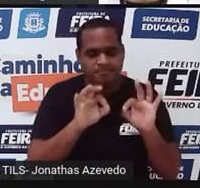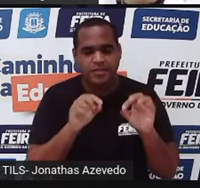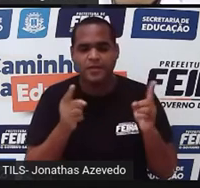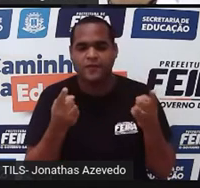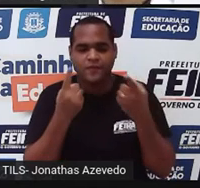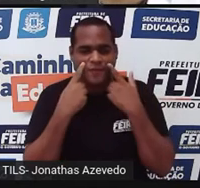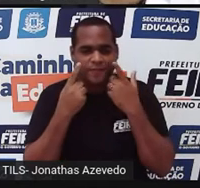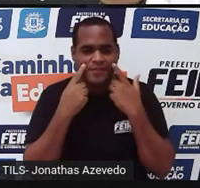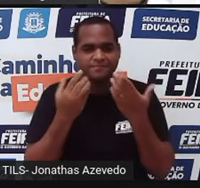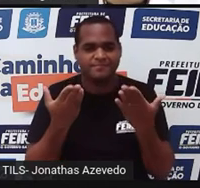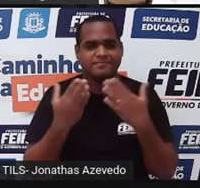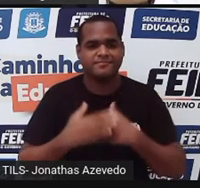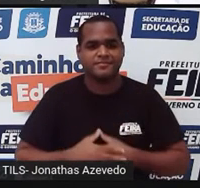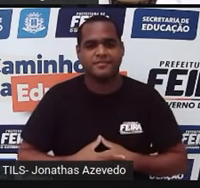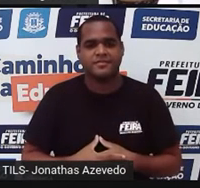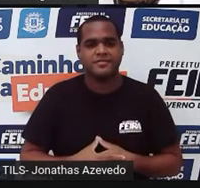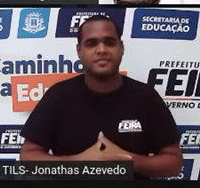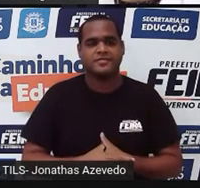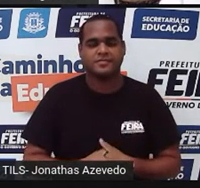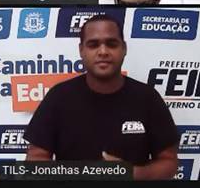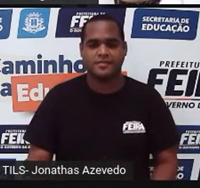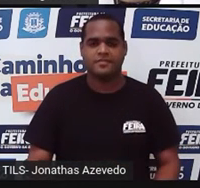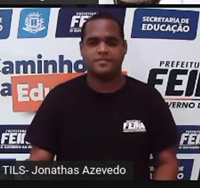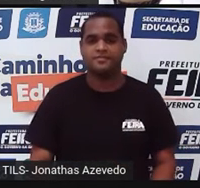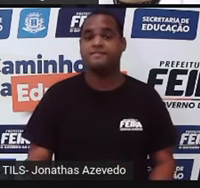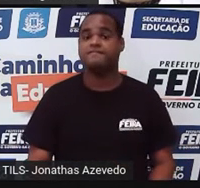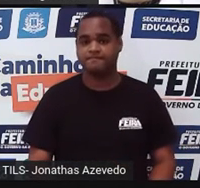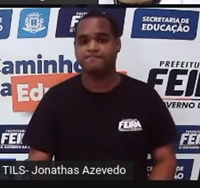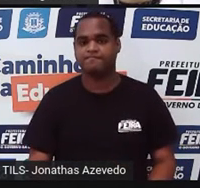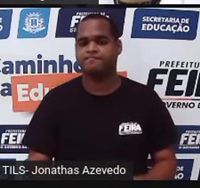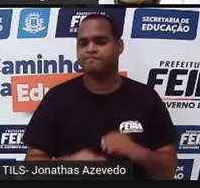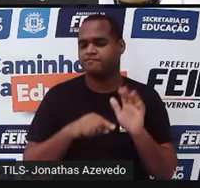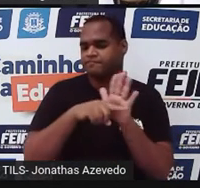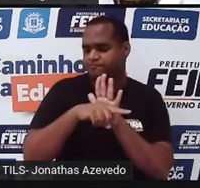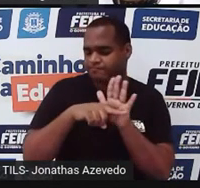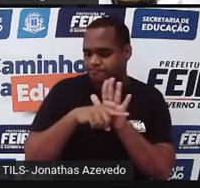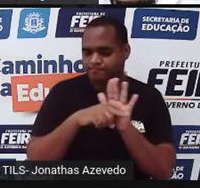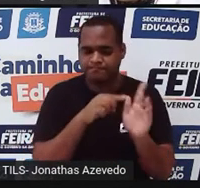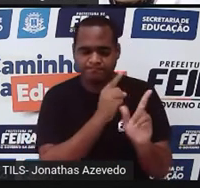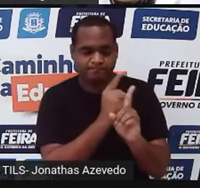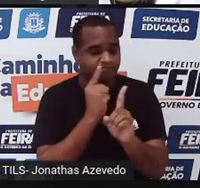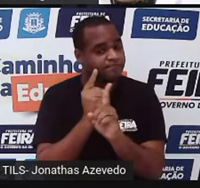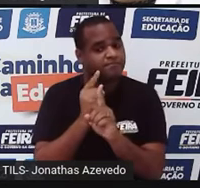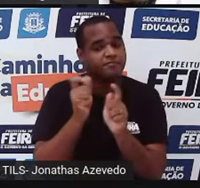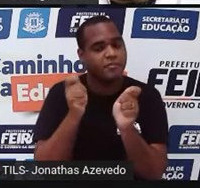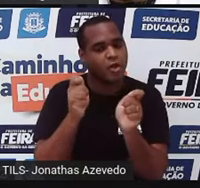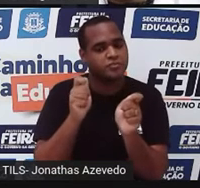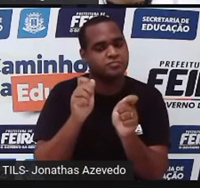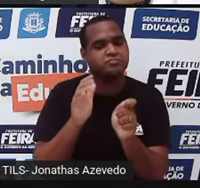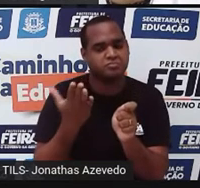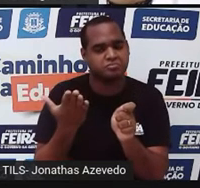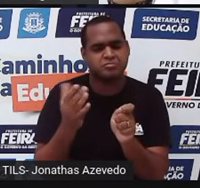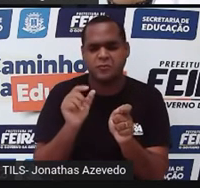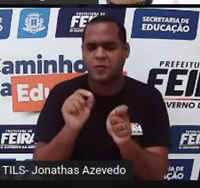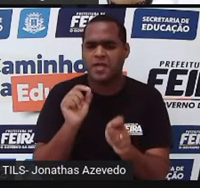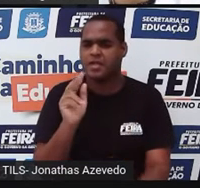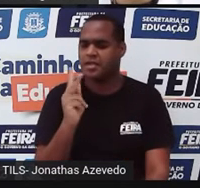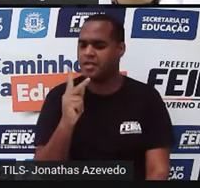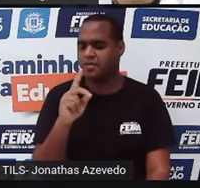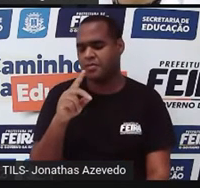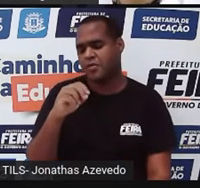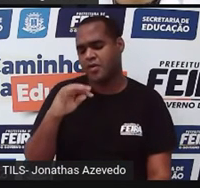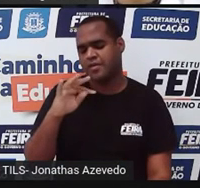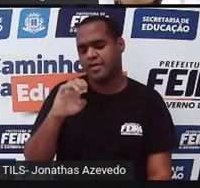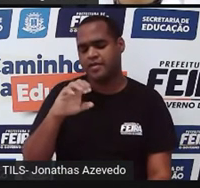Vamos lá. E aí, a gente vai analisar uma situação hipotética, né? O que é uma